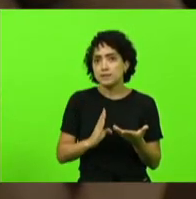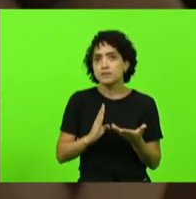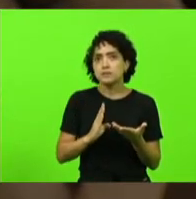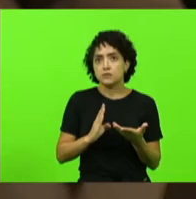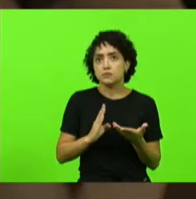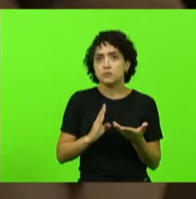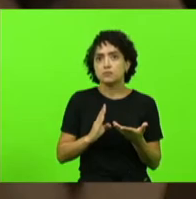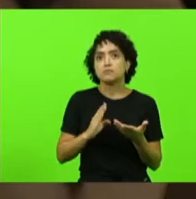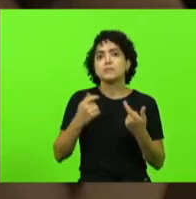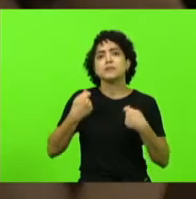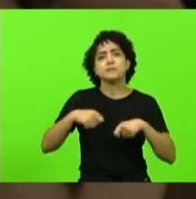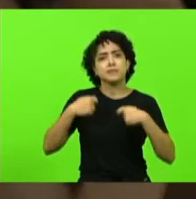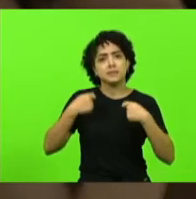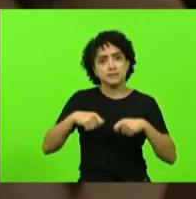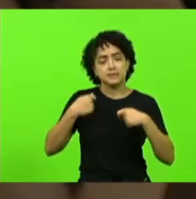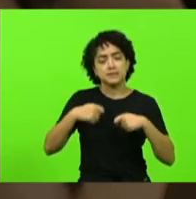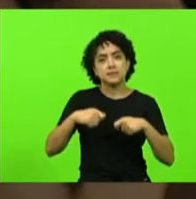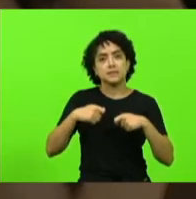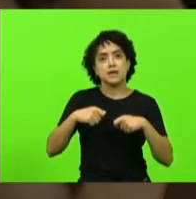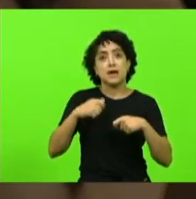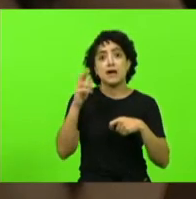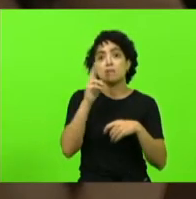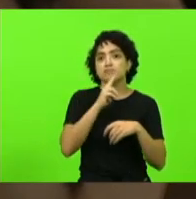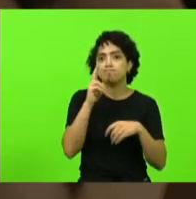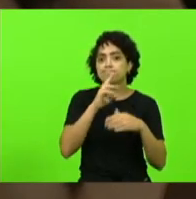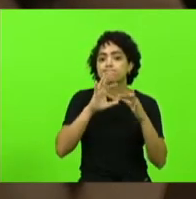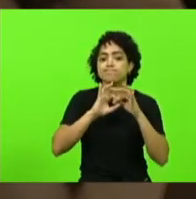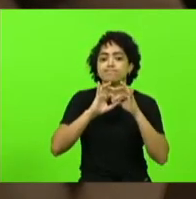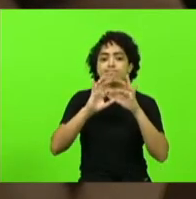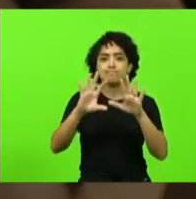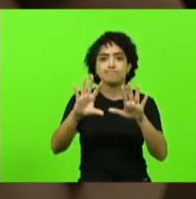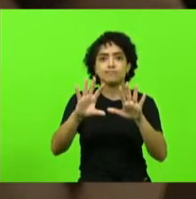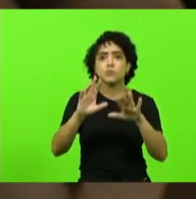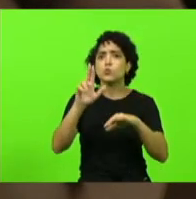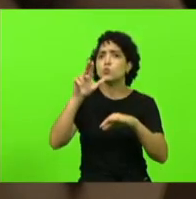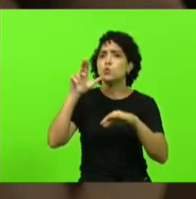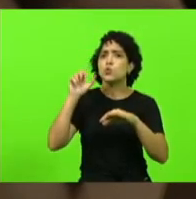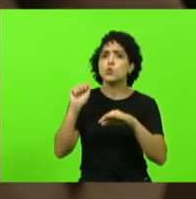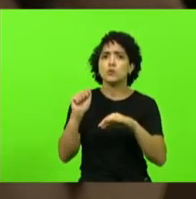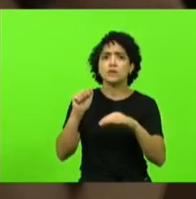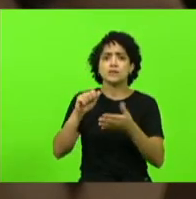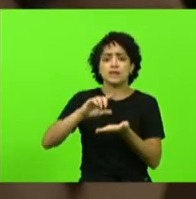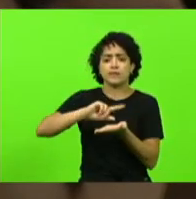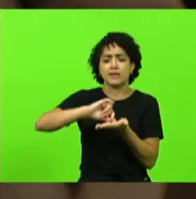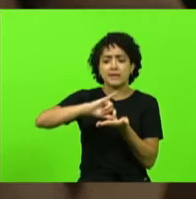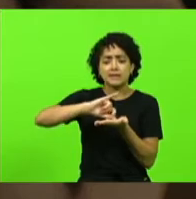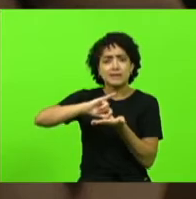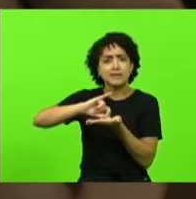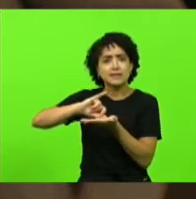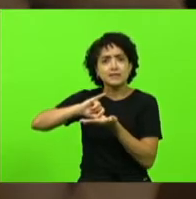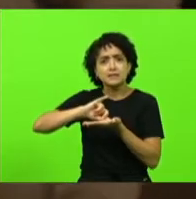Campos urgentemente de liberdade o Brasil nunca teve capitalismo o Brasil tem uma mistura meio